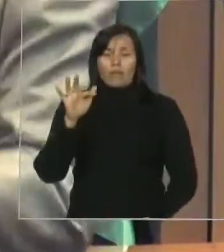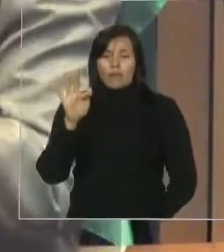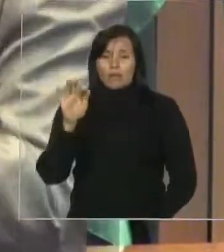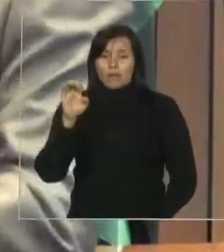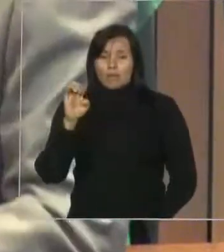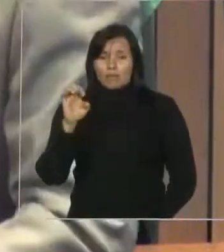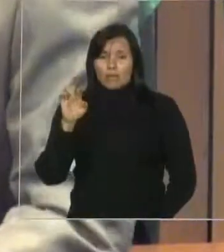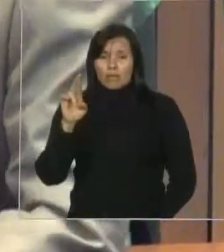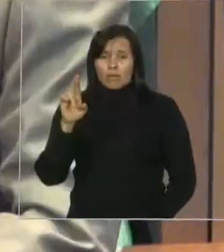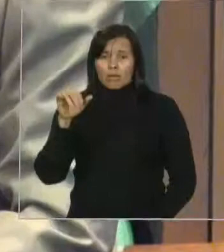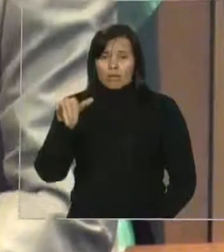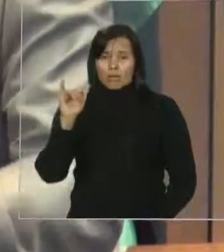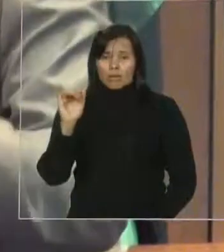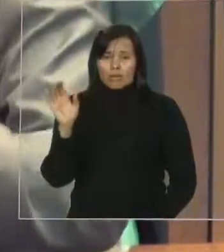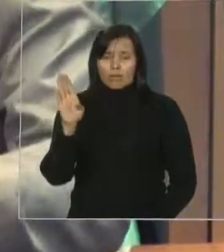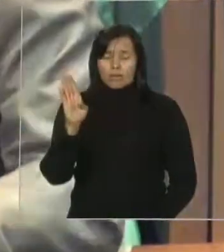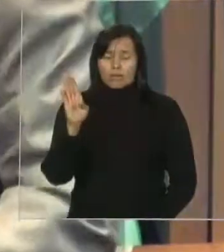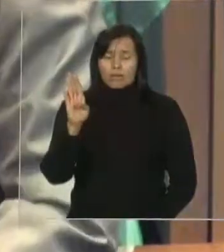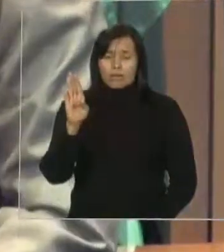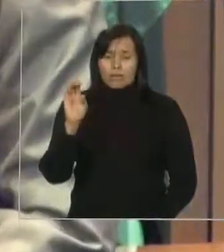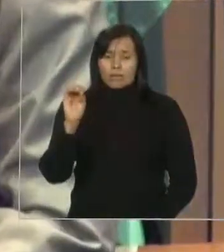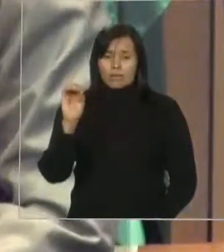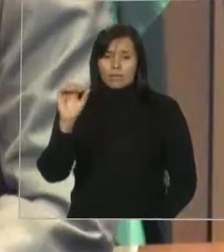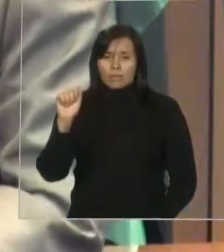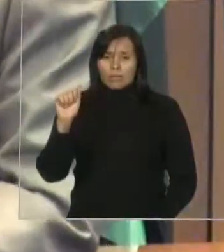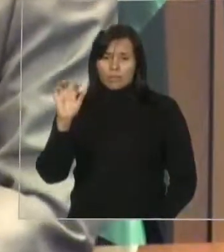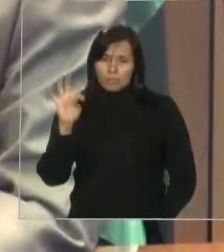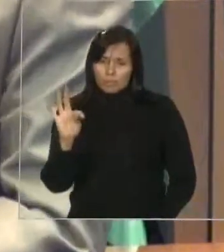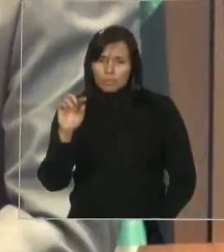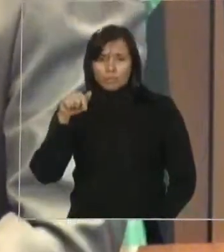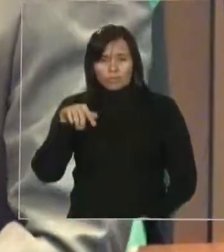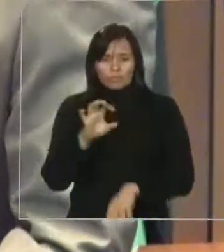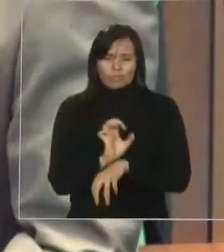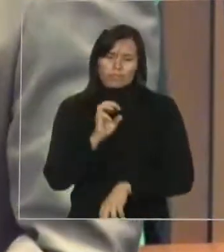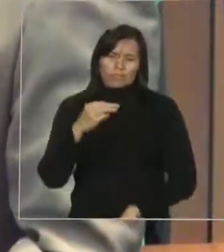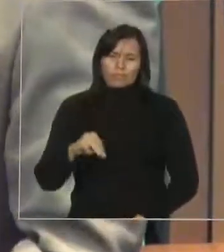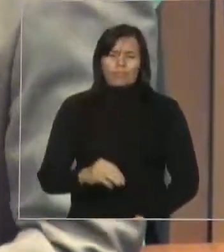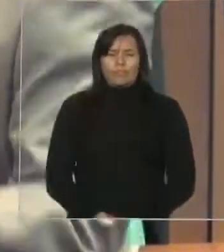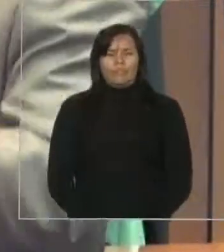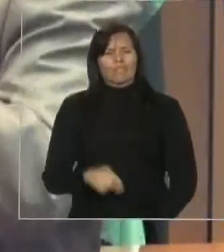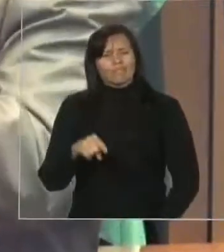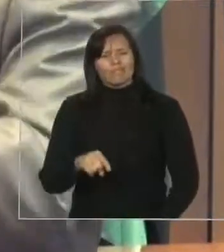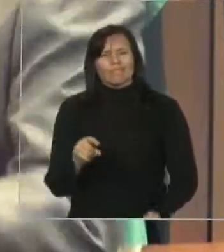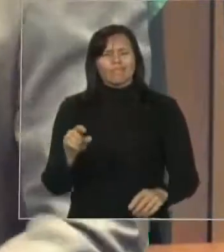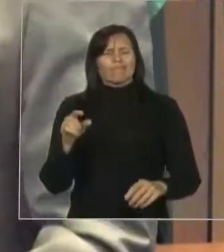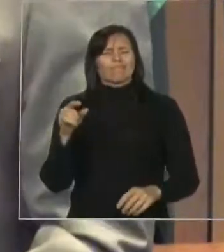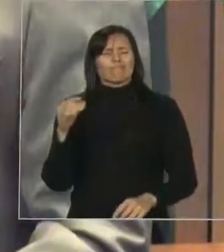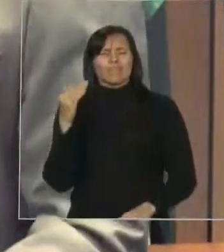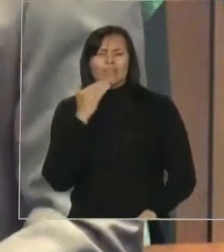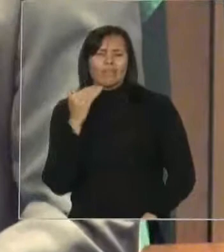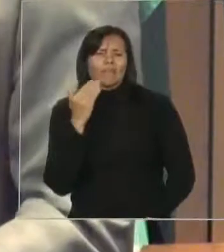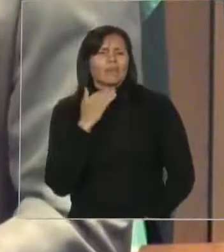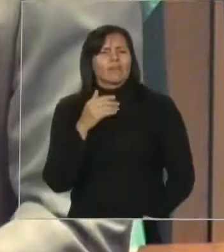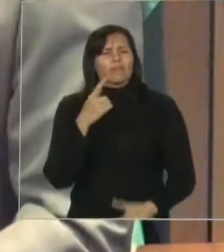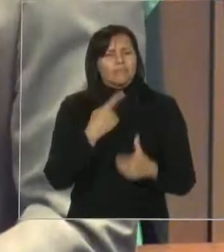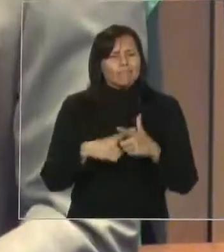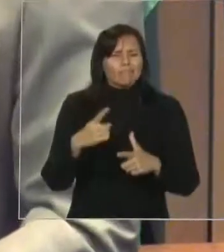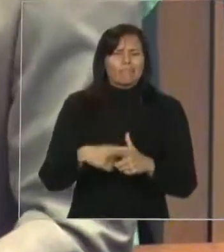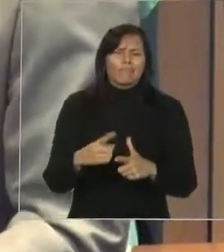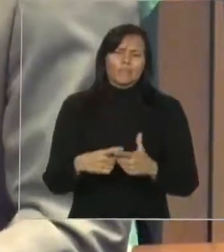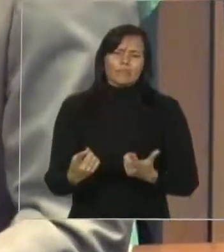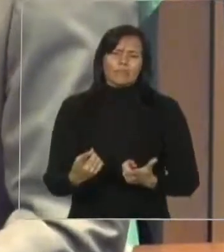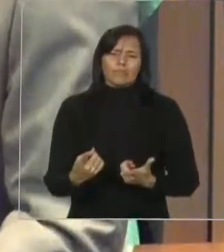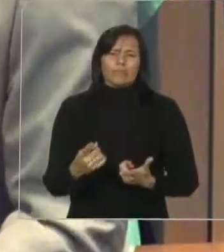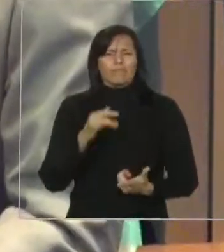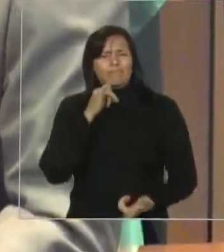tribuna para pedir a melhoria e vamos justificar o porquê. Infelizmente, senhores e senhores, senhores e senhores deputados, nós precisamos